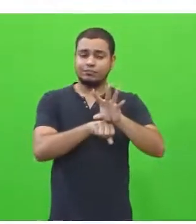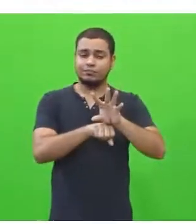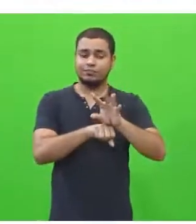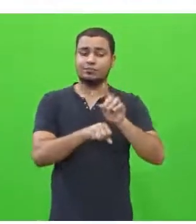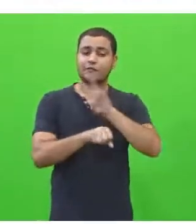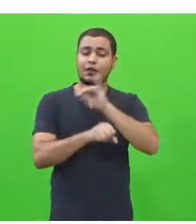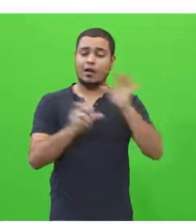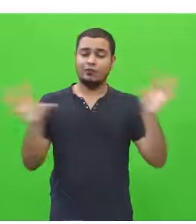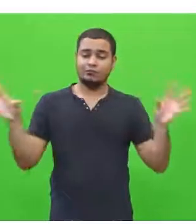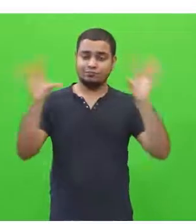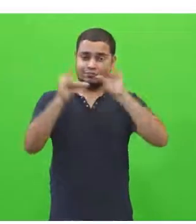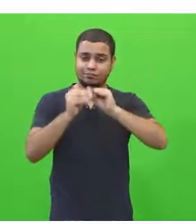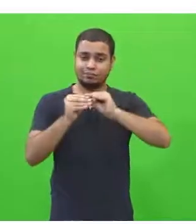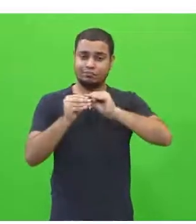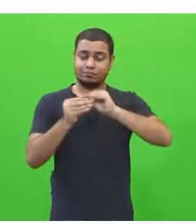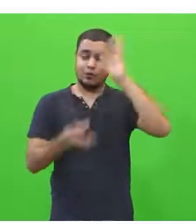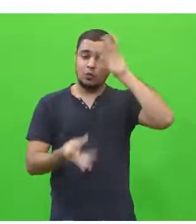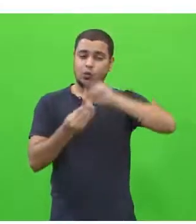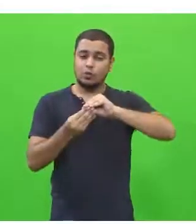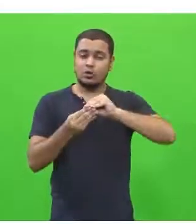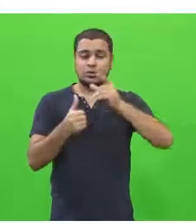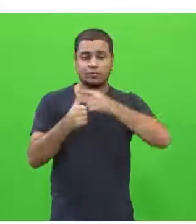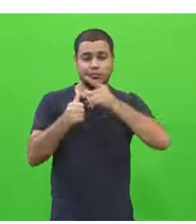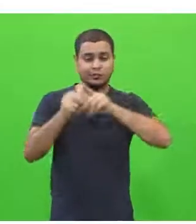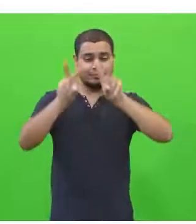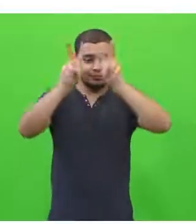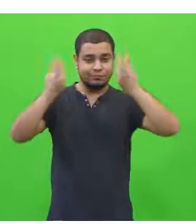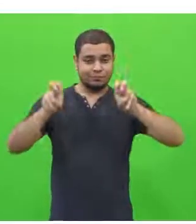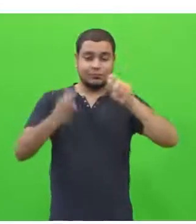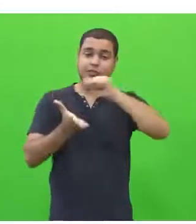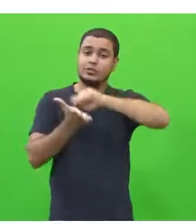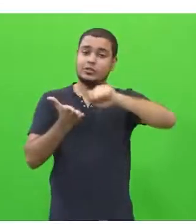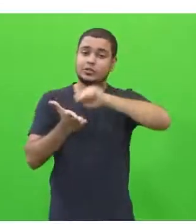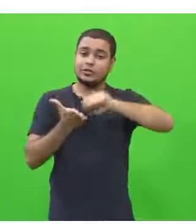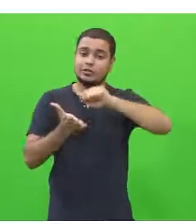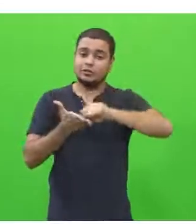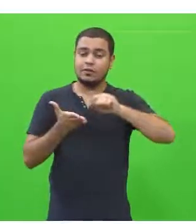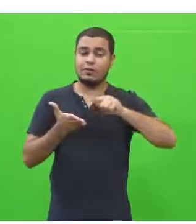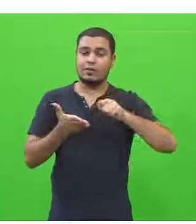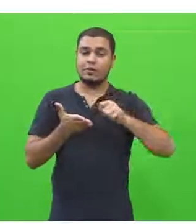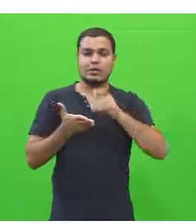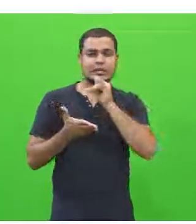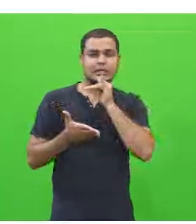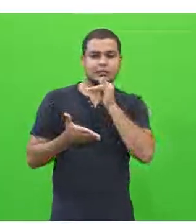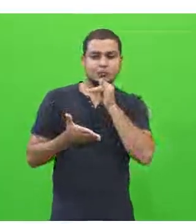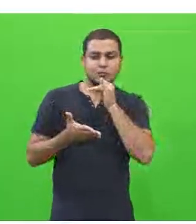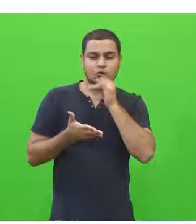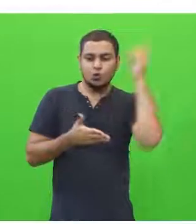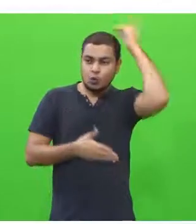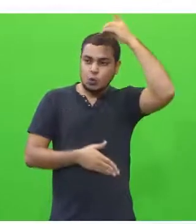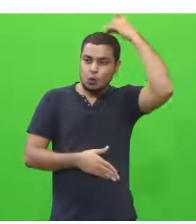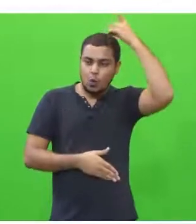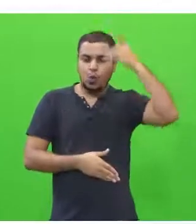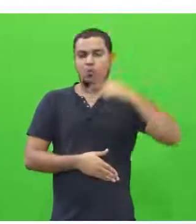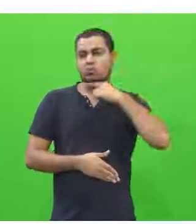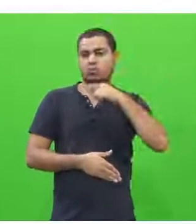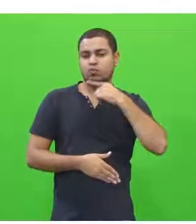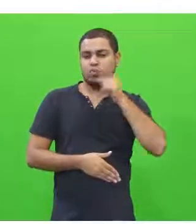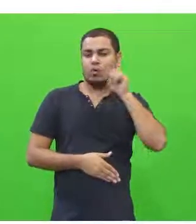concluir essa primeira parte, ou seja, escrever, então não é um dom. Então nós estamos o quê?